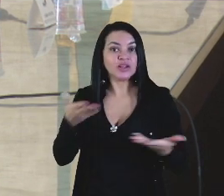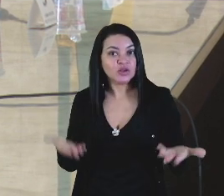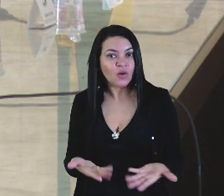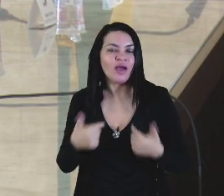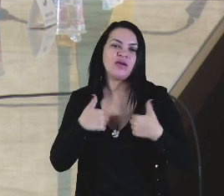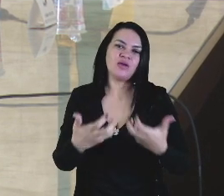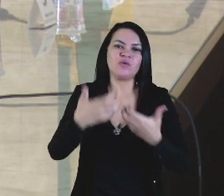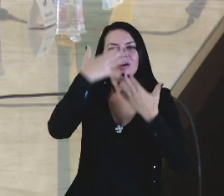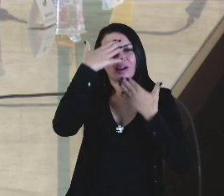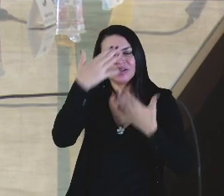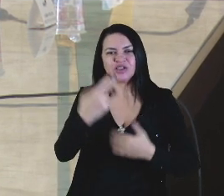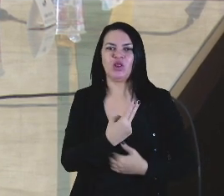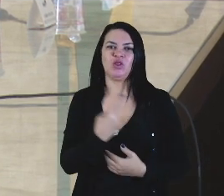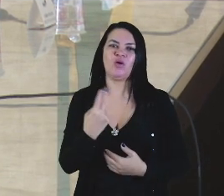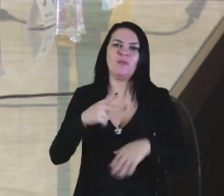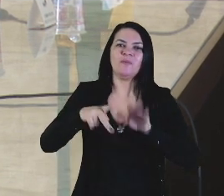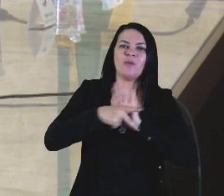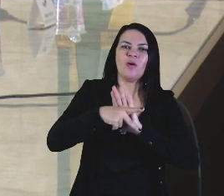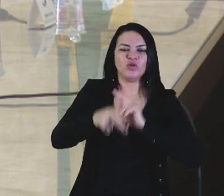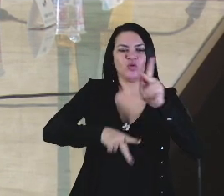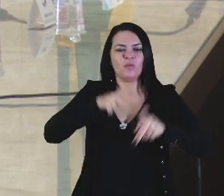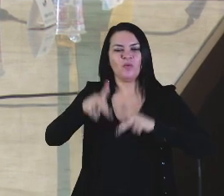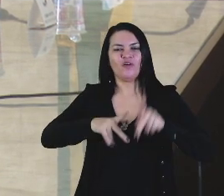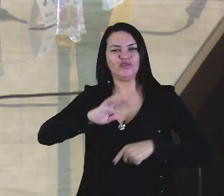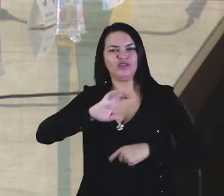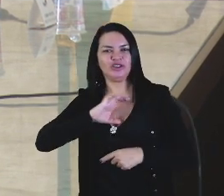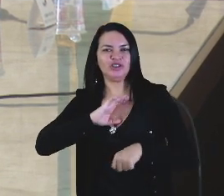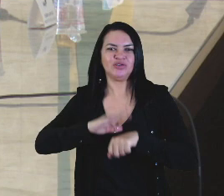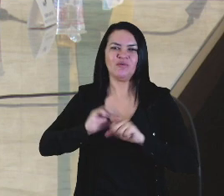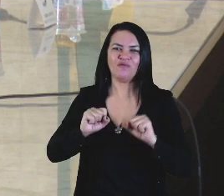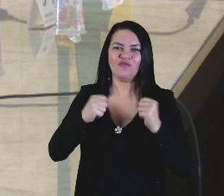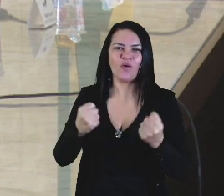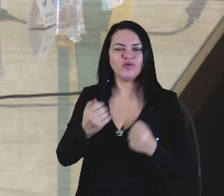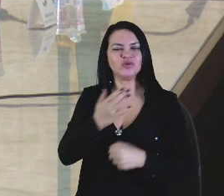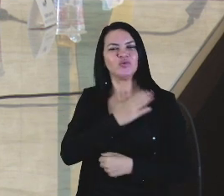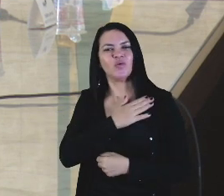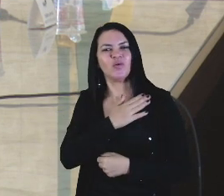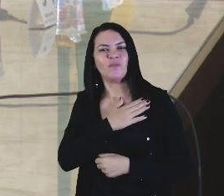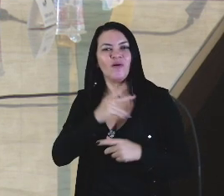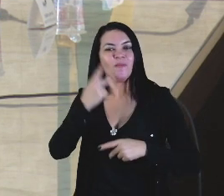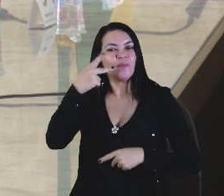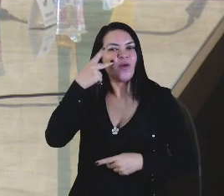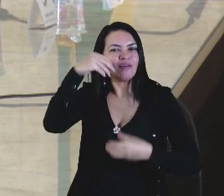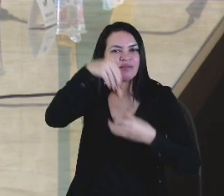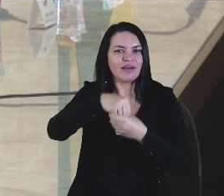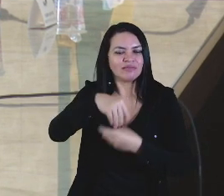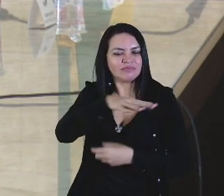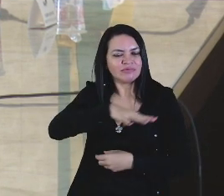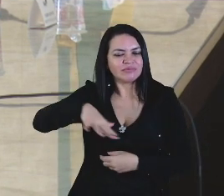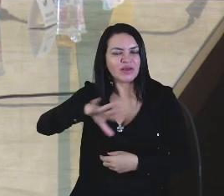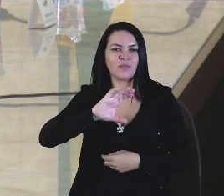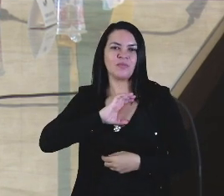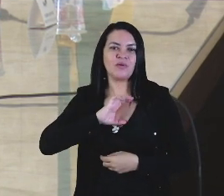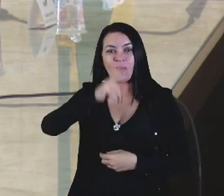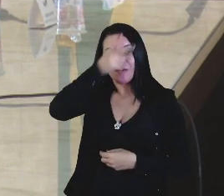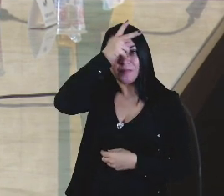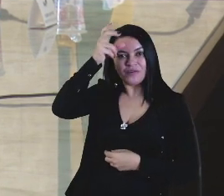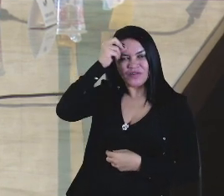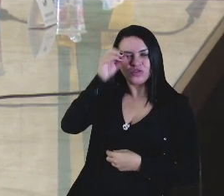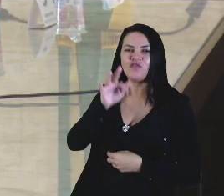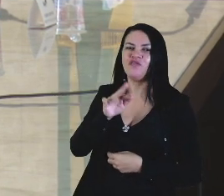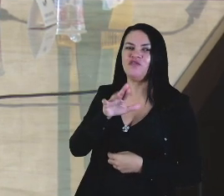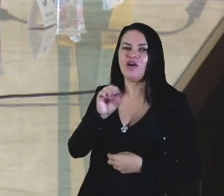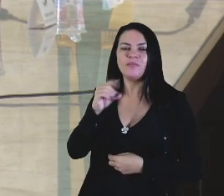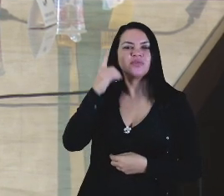eu quero aqui agradecer, em nome da população de Caxias, da força dos companheiros que fazem política naquela região, o prefeito Fábio e deputada